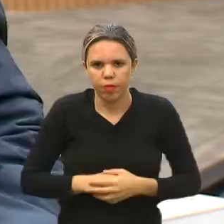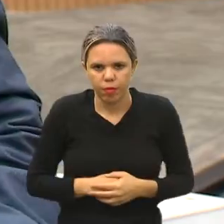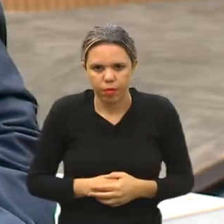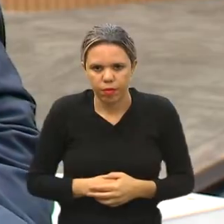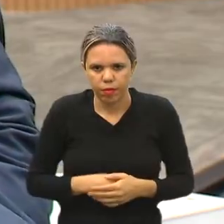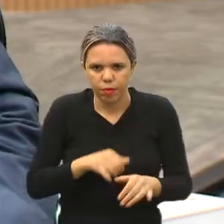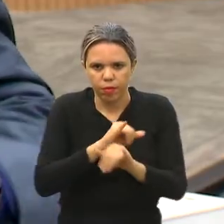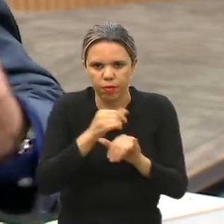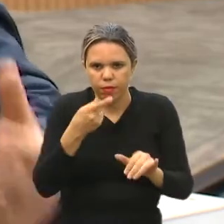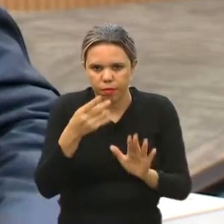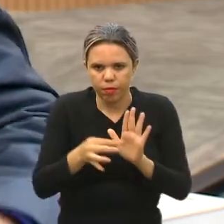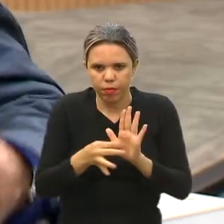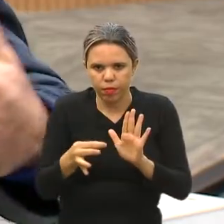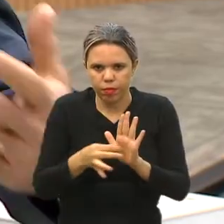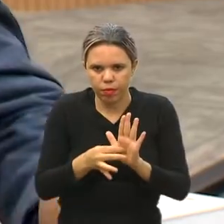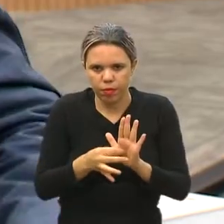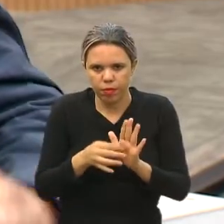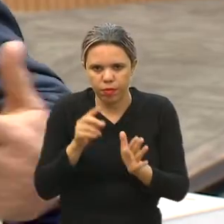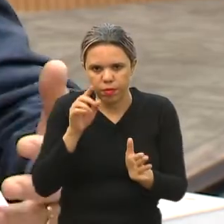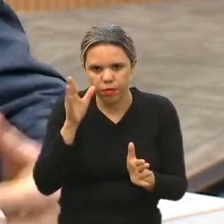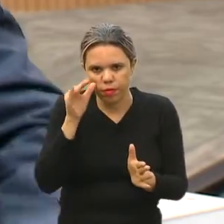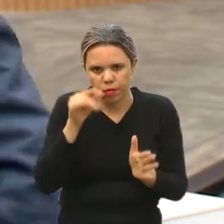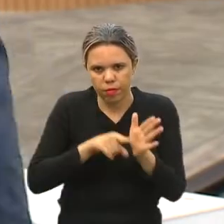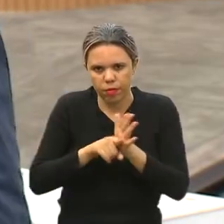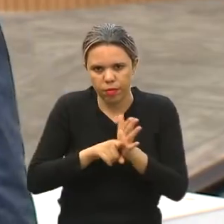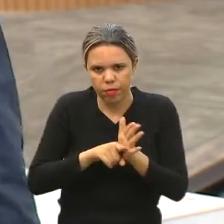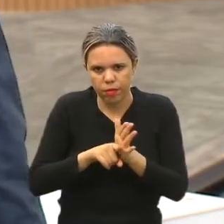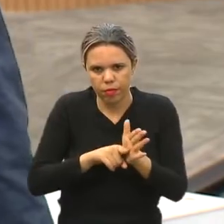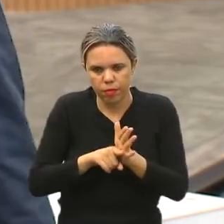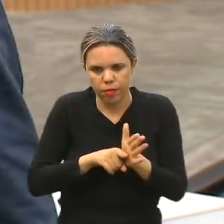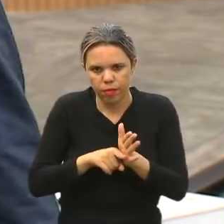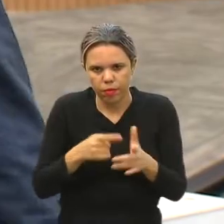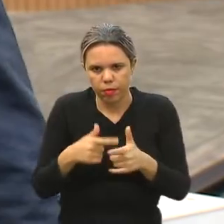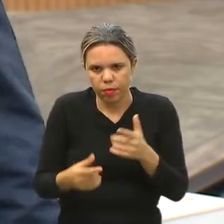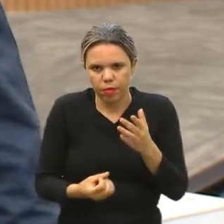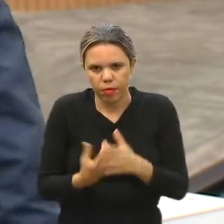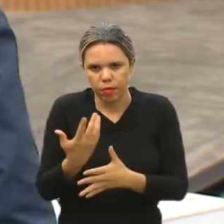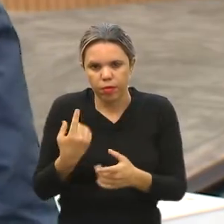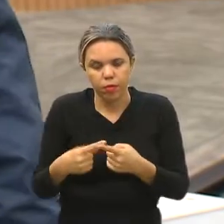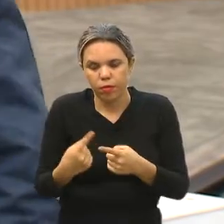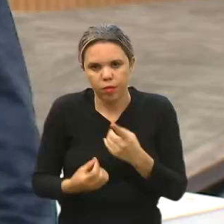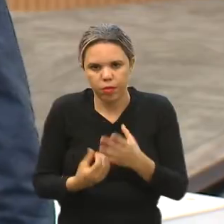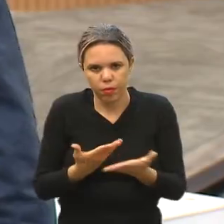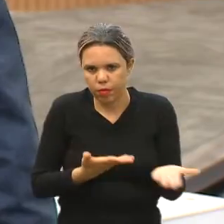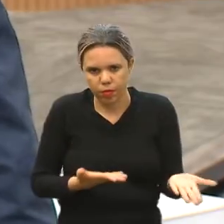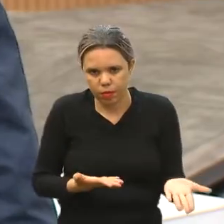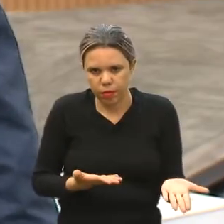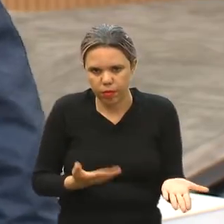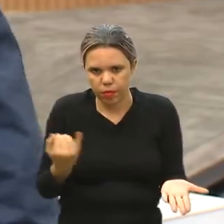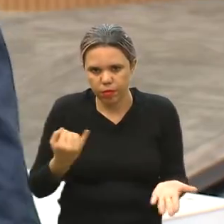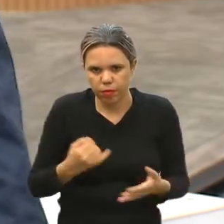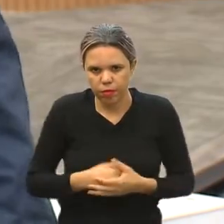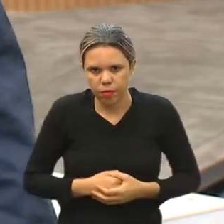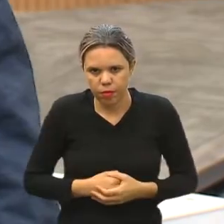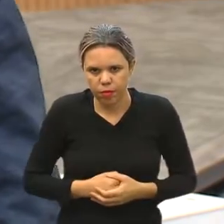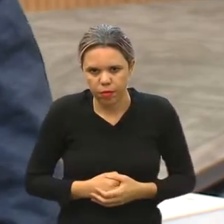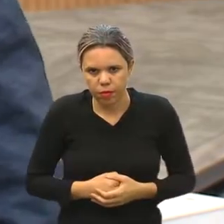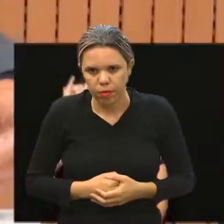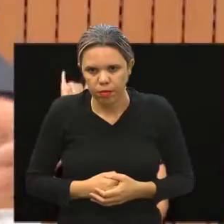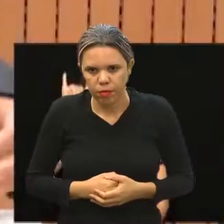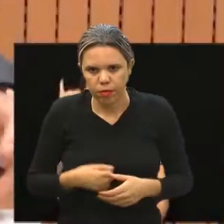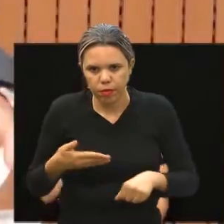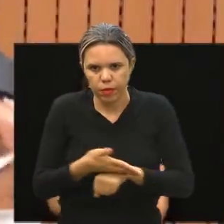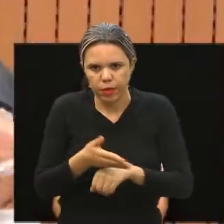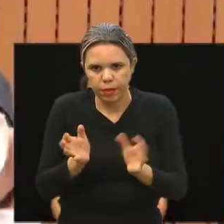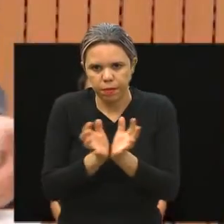se pronunciar, se fazer presente, de investigar quais seriam as situações e o porquê isso aconteceu, que é o mais importante.